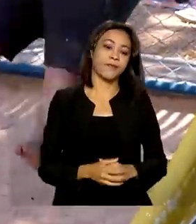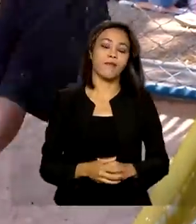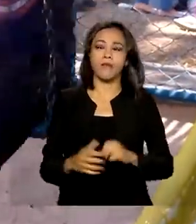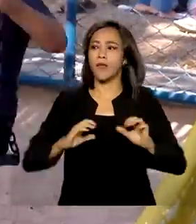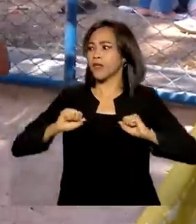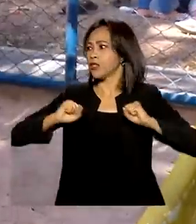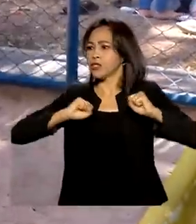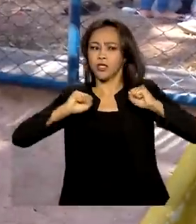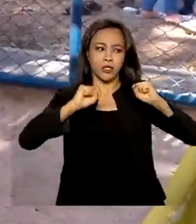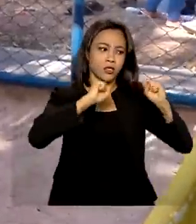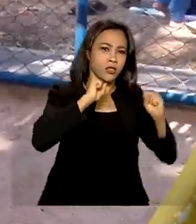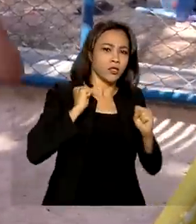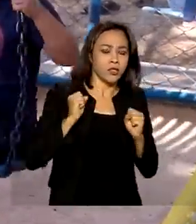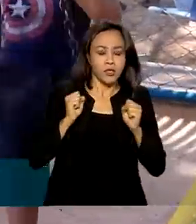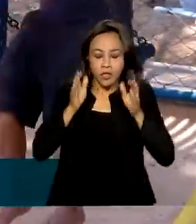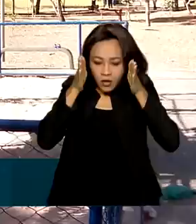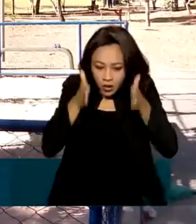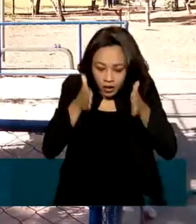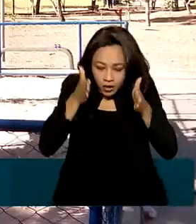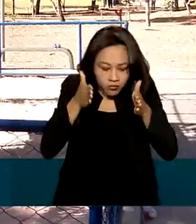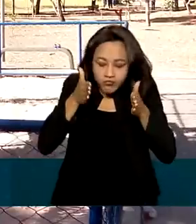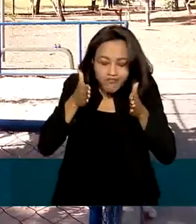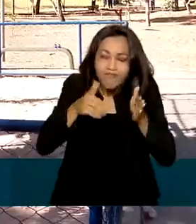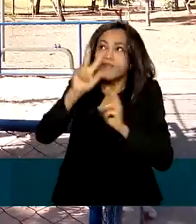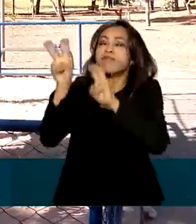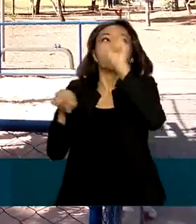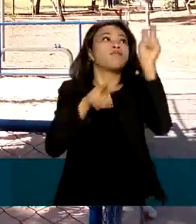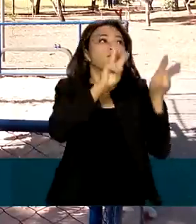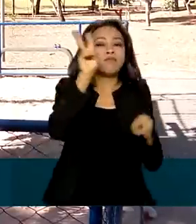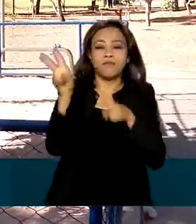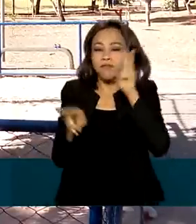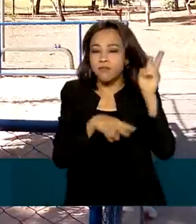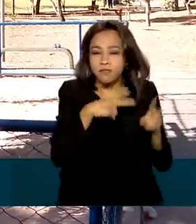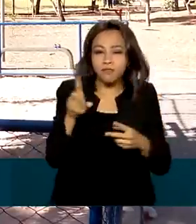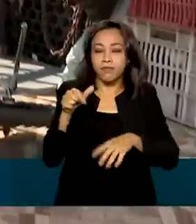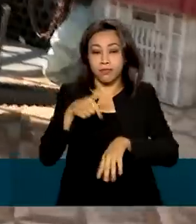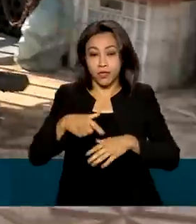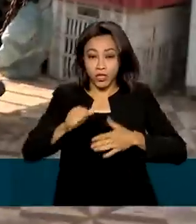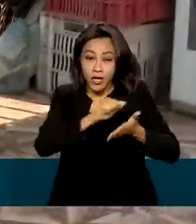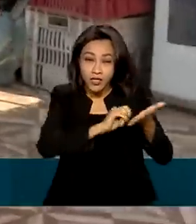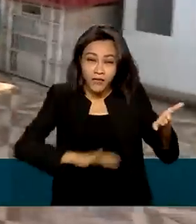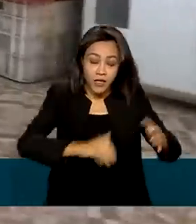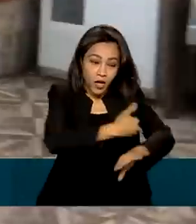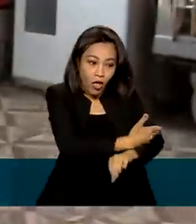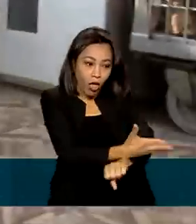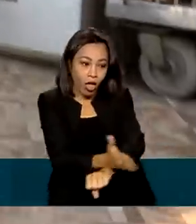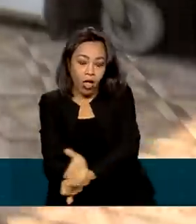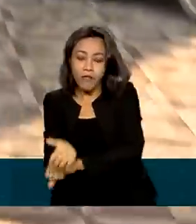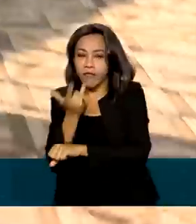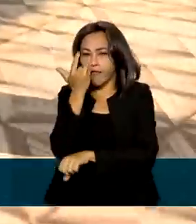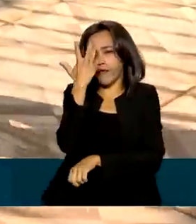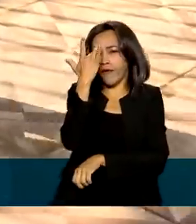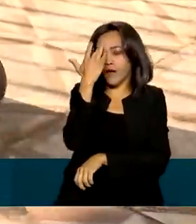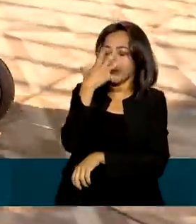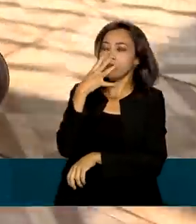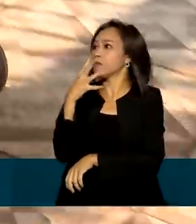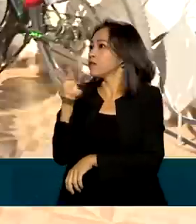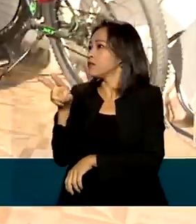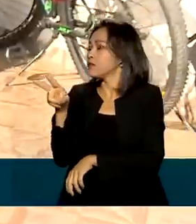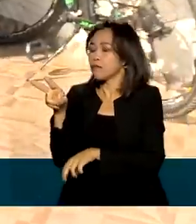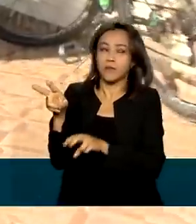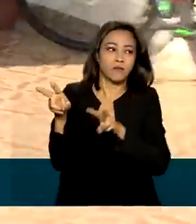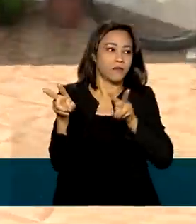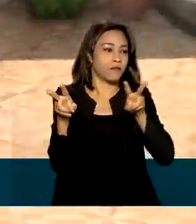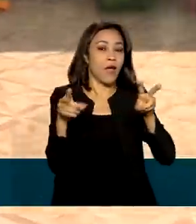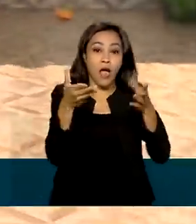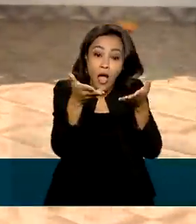Agitação, dificuldade de manter a atenção em atividades longas ou repetitivas, fácil distração, são alguns dos sintomas